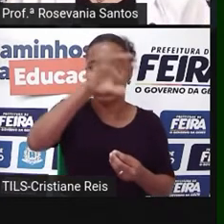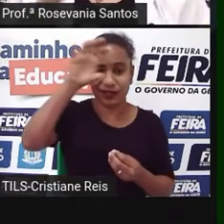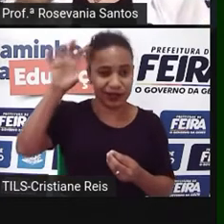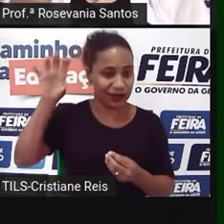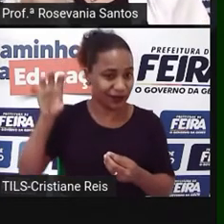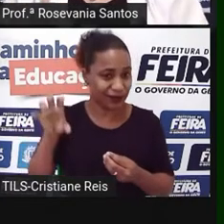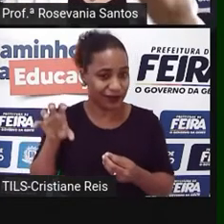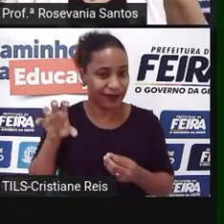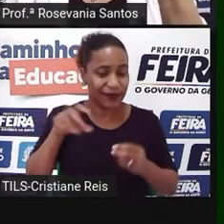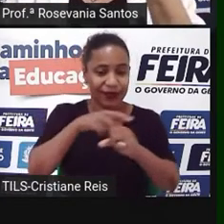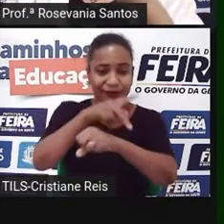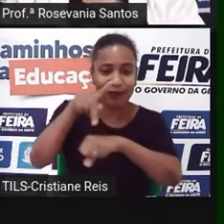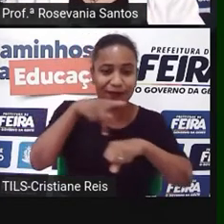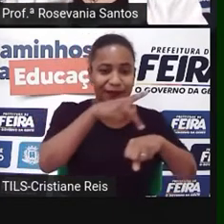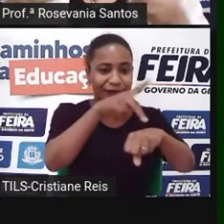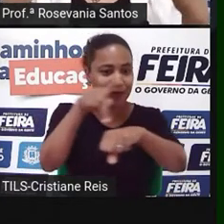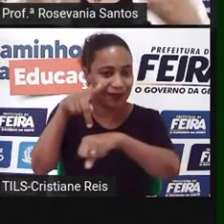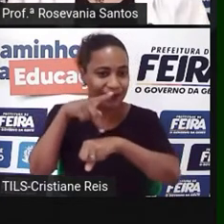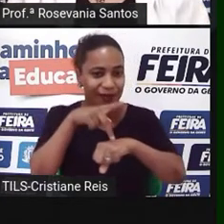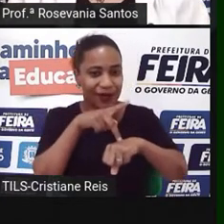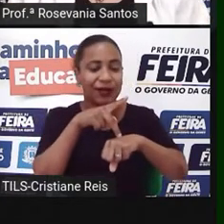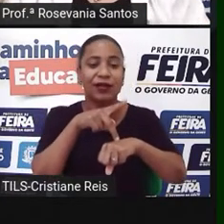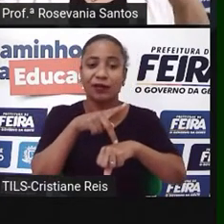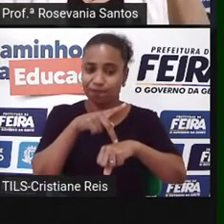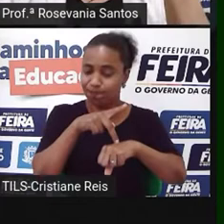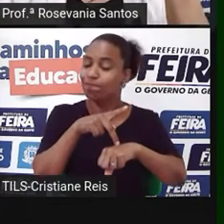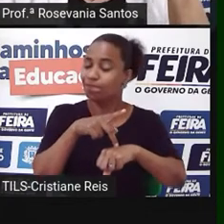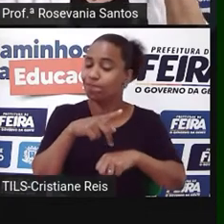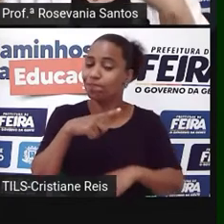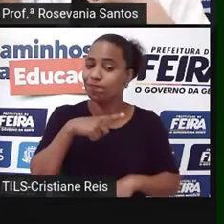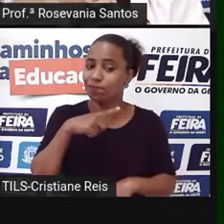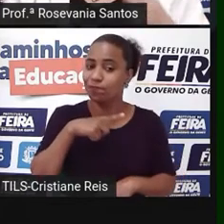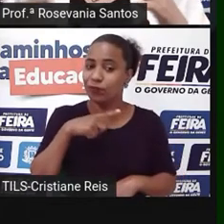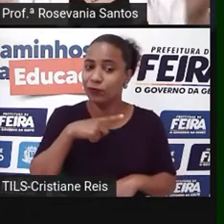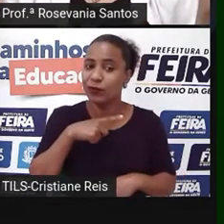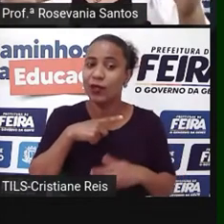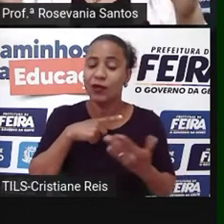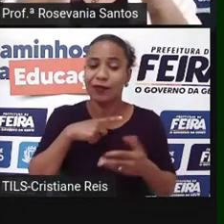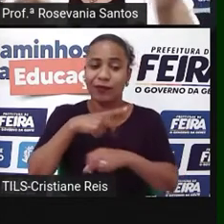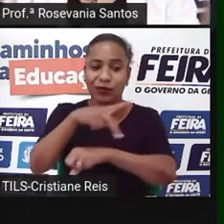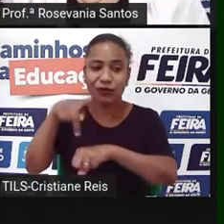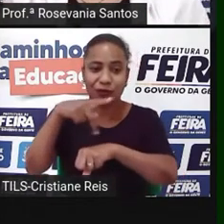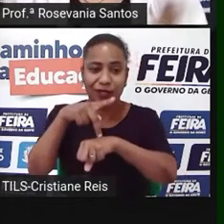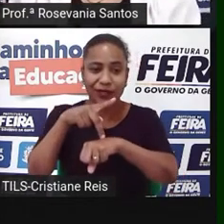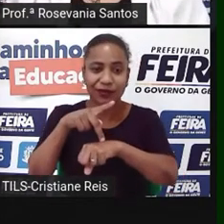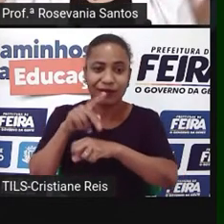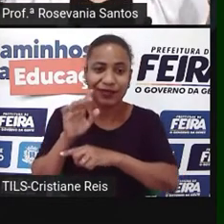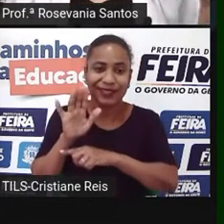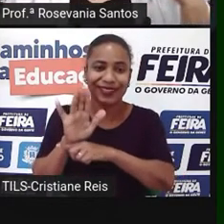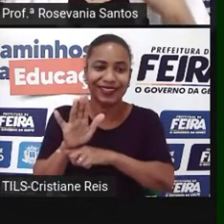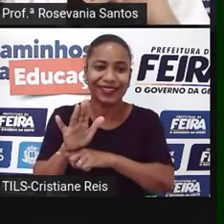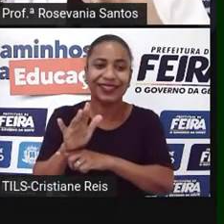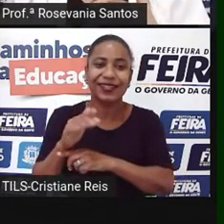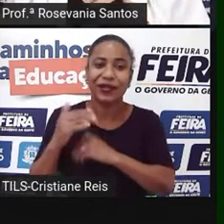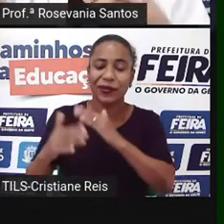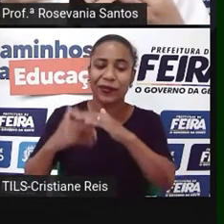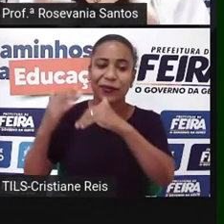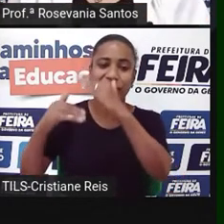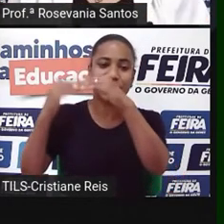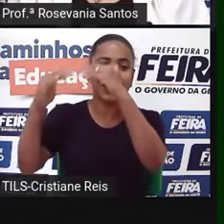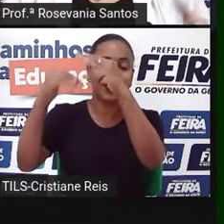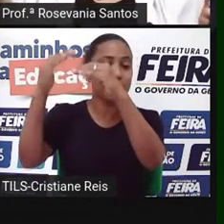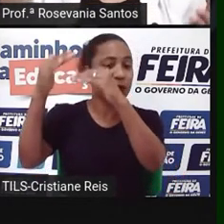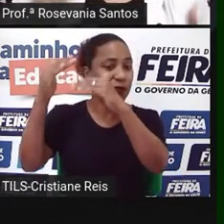países que receberam injeção, né? Da maioria, quando eu chegar lá, daqui a pouco eu já falei tudo. Viu que já receberam